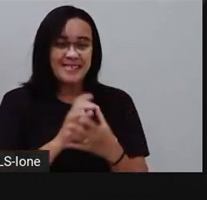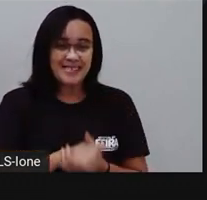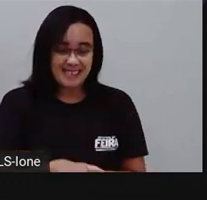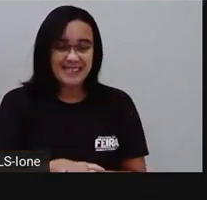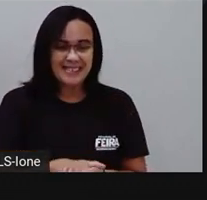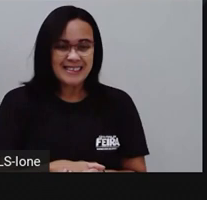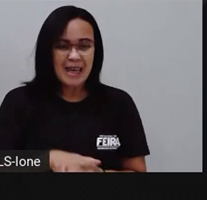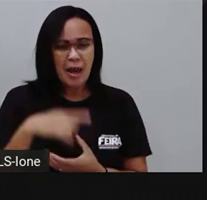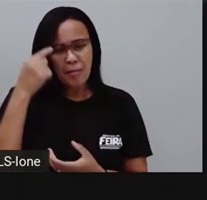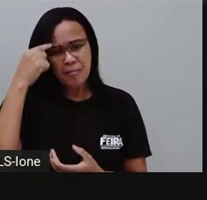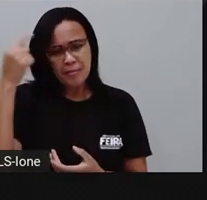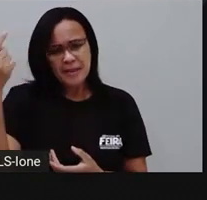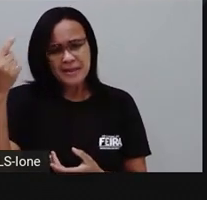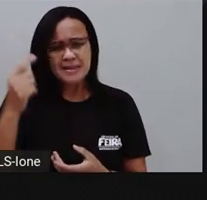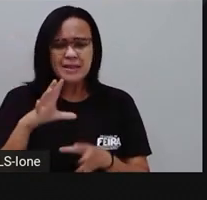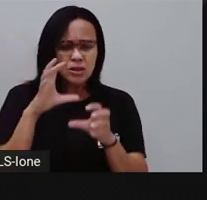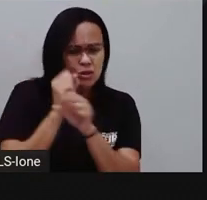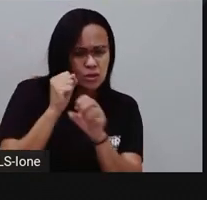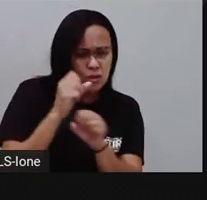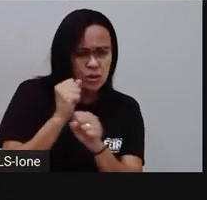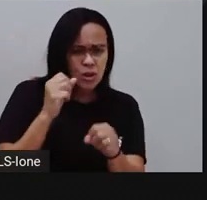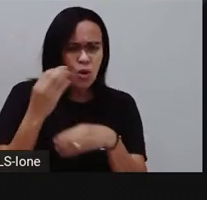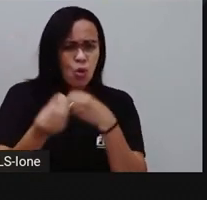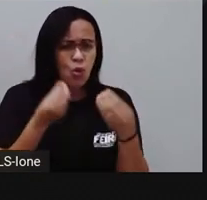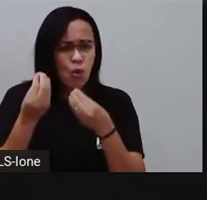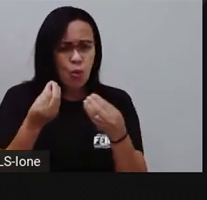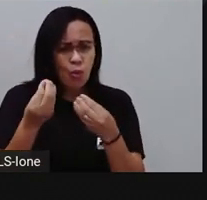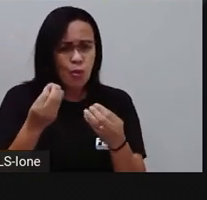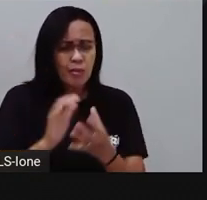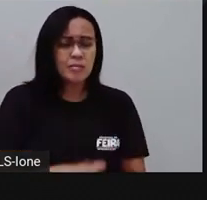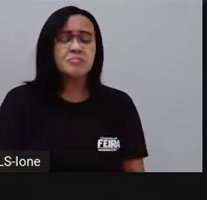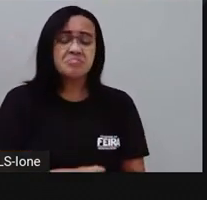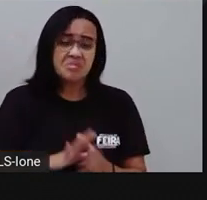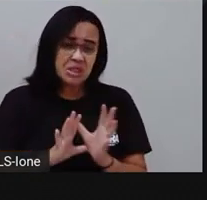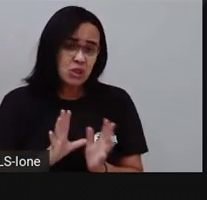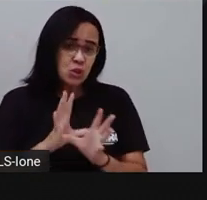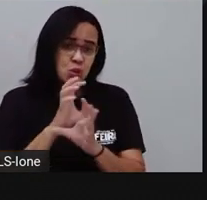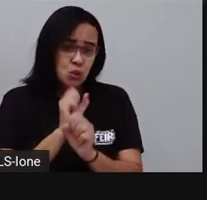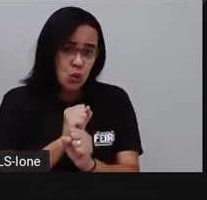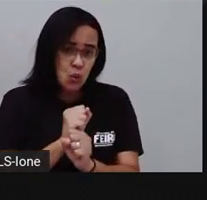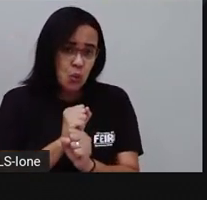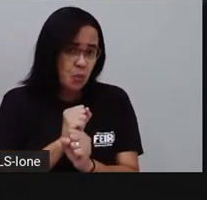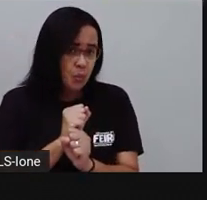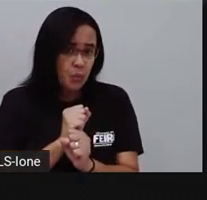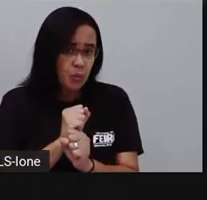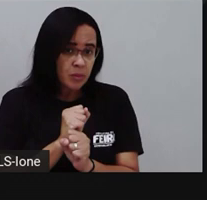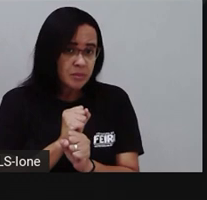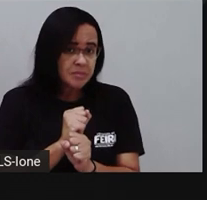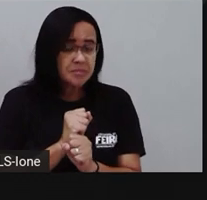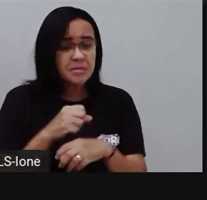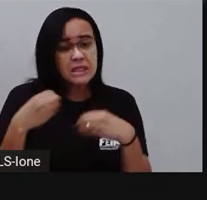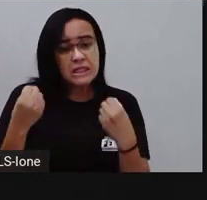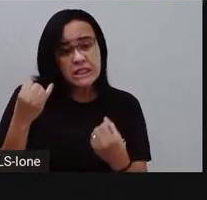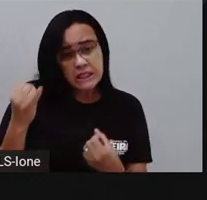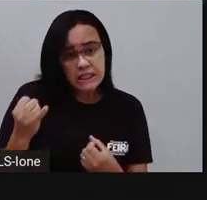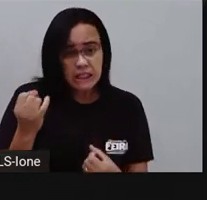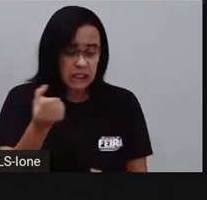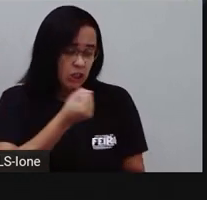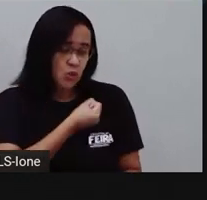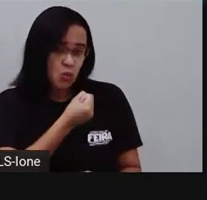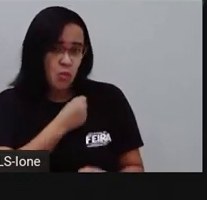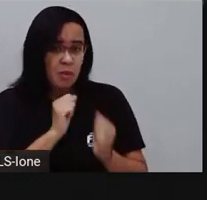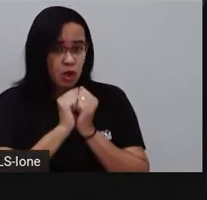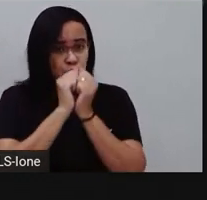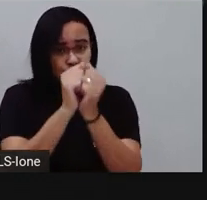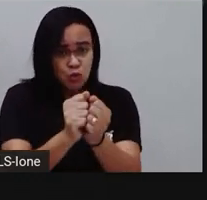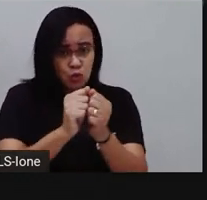cálculo que você vai fazer. Você vai demonstrar, né? Como foi que você pensou. Se você vai juntar os números, se você vai separar.